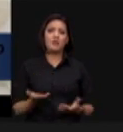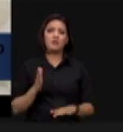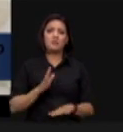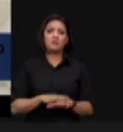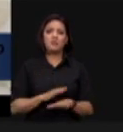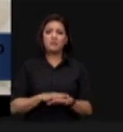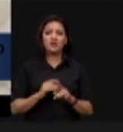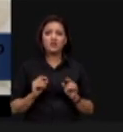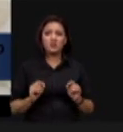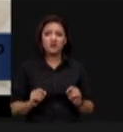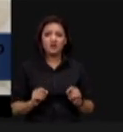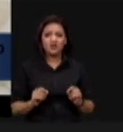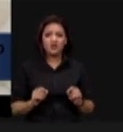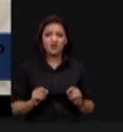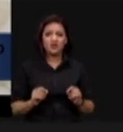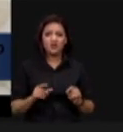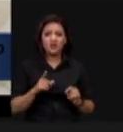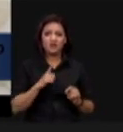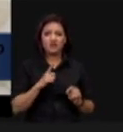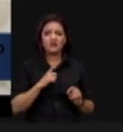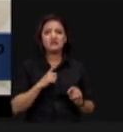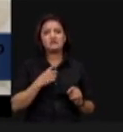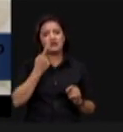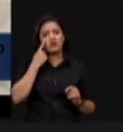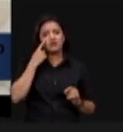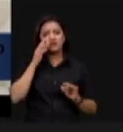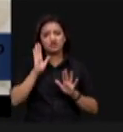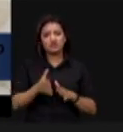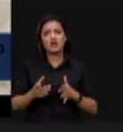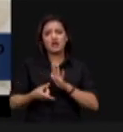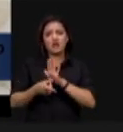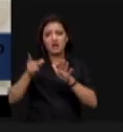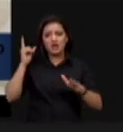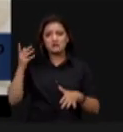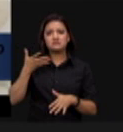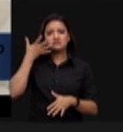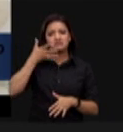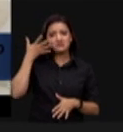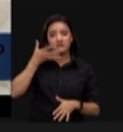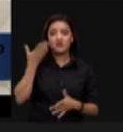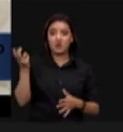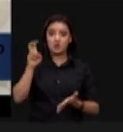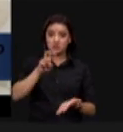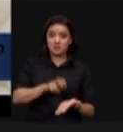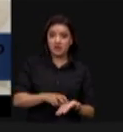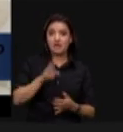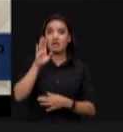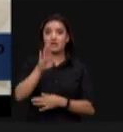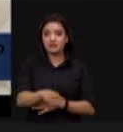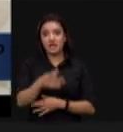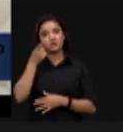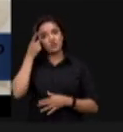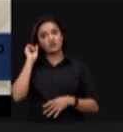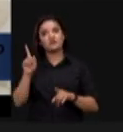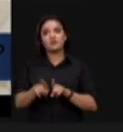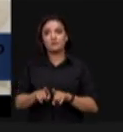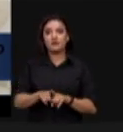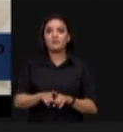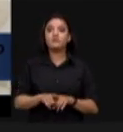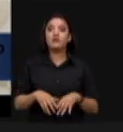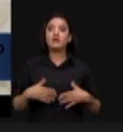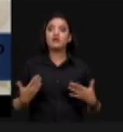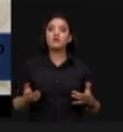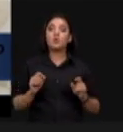sintonizados com a imensa maioria dos pronunciamentos que aconteceram nessa tarde, é na manhã de hoje, no dia de ontem também. Segundo a qual,